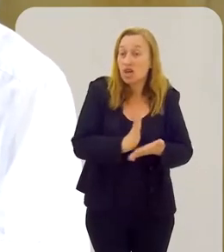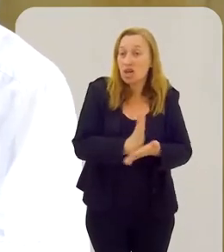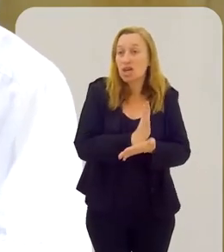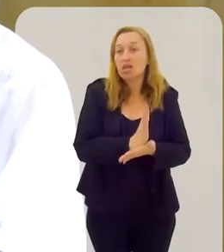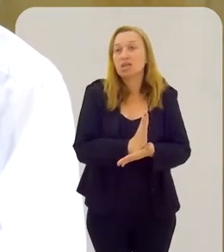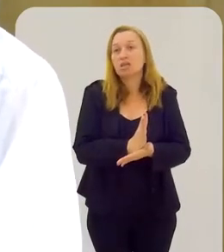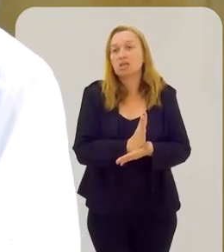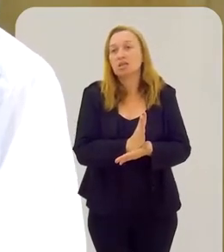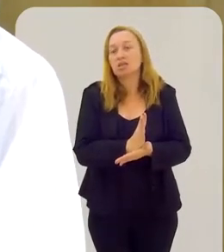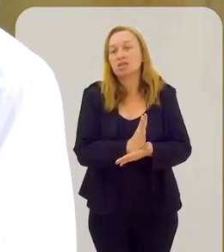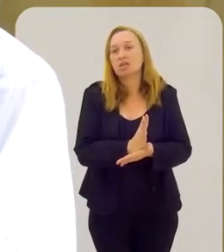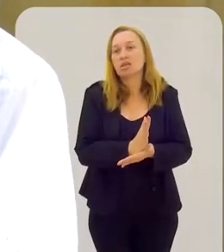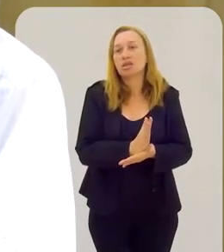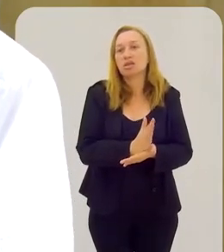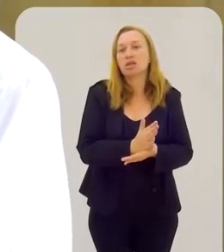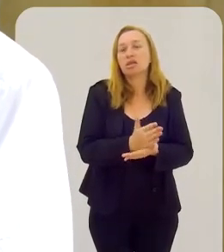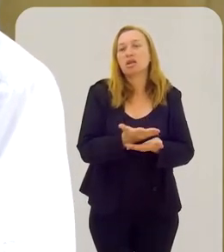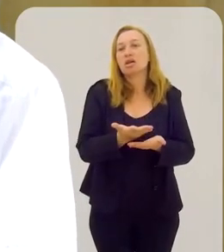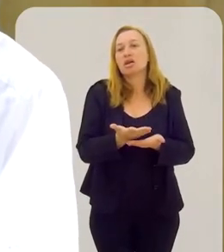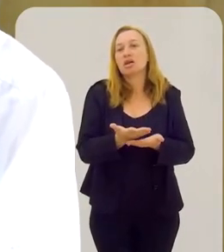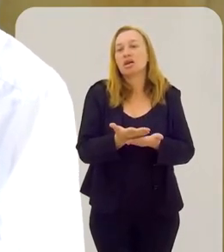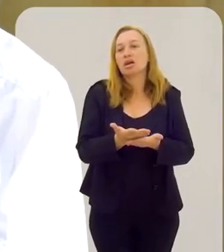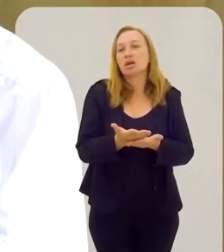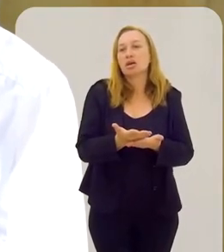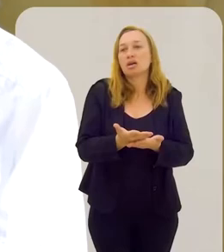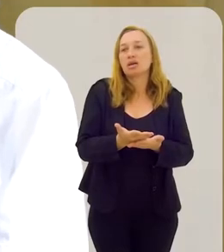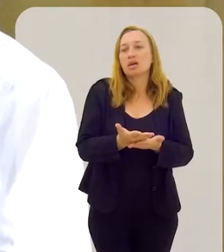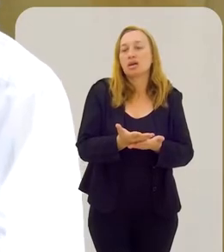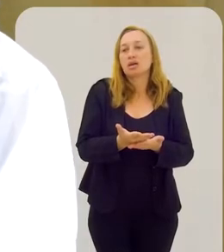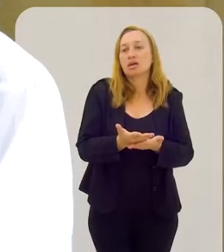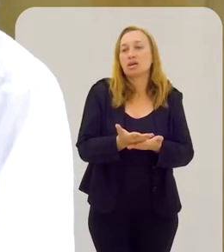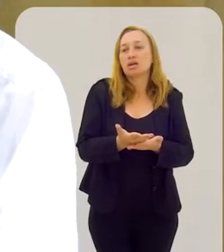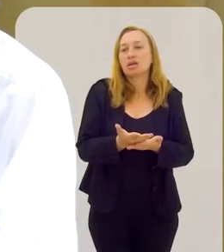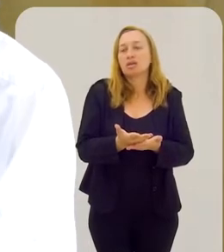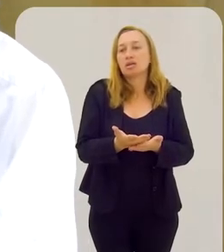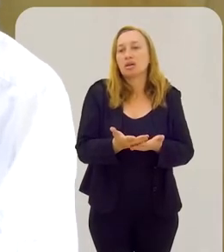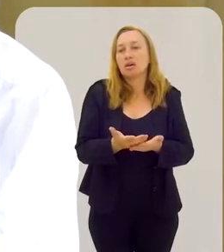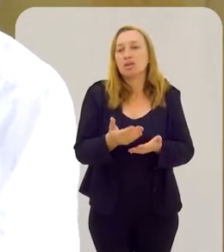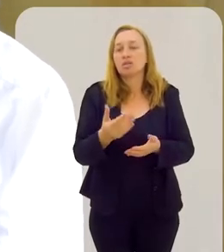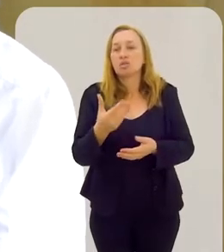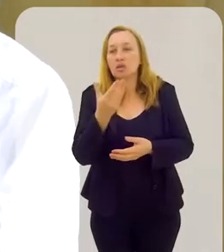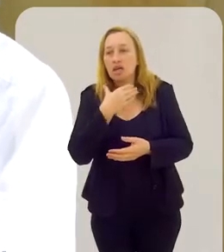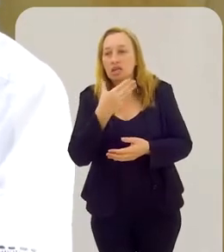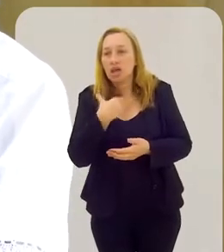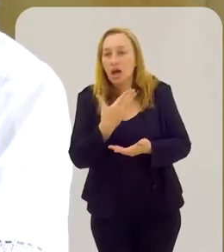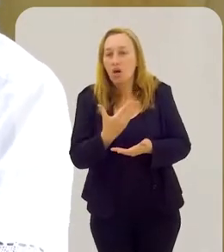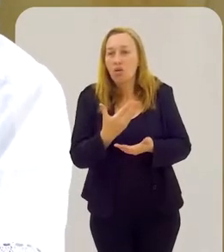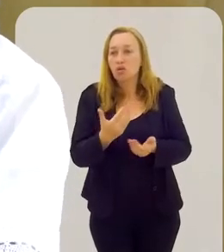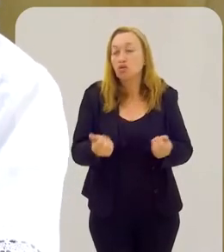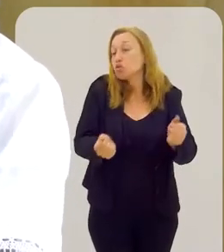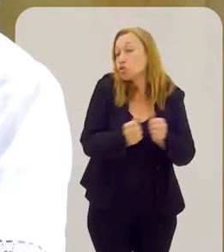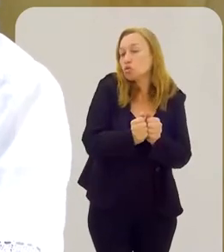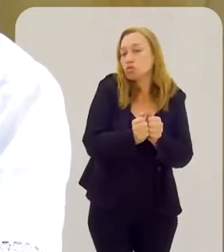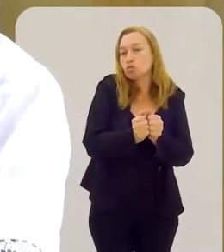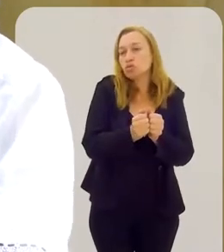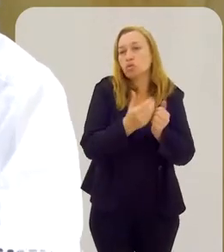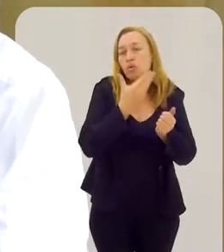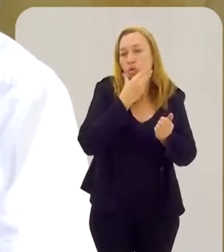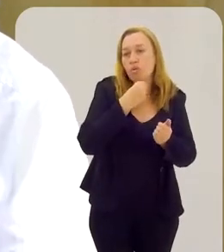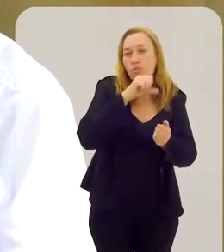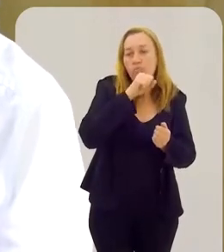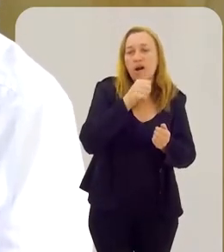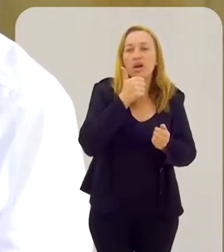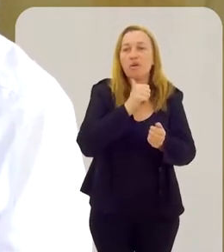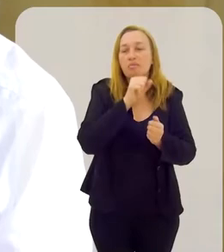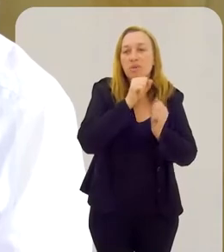vezes, passa, que está de obrigação, o iaô, vamos colocar assim, muitas das vezes, ele passa o Natal junto com o pai de santo ou a mãe de santo. Ele